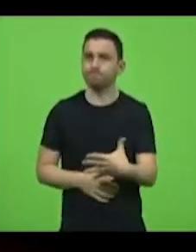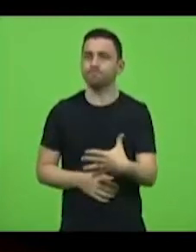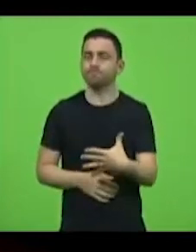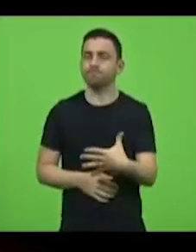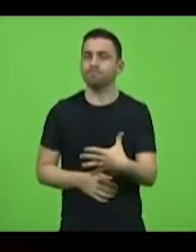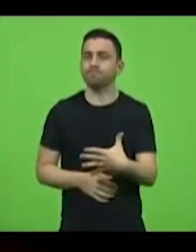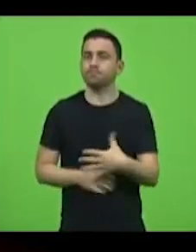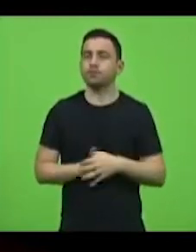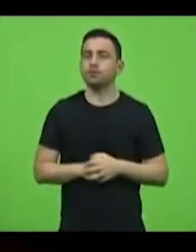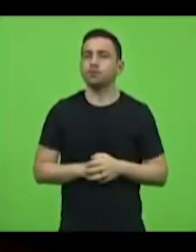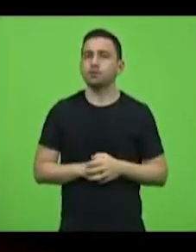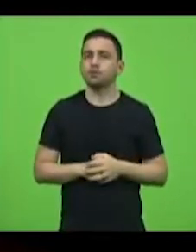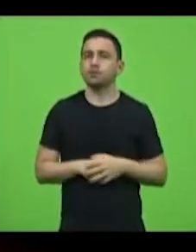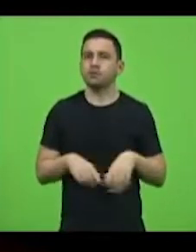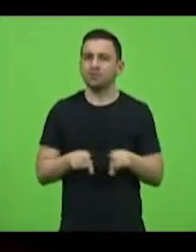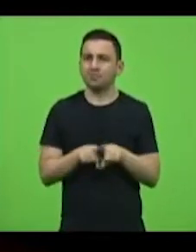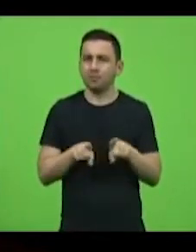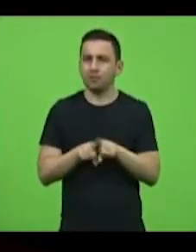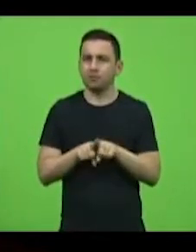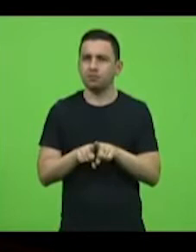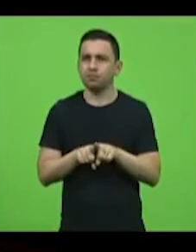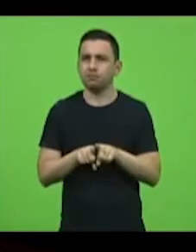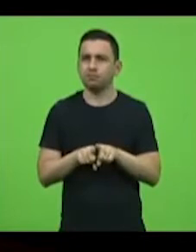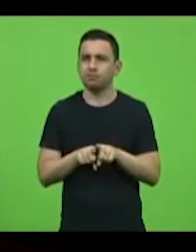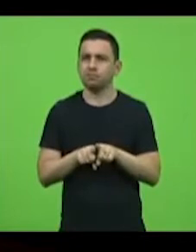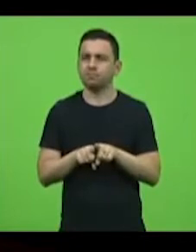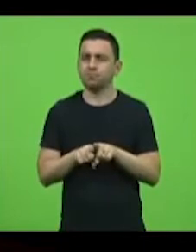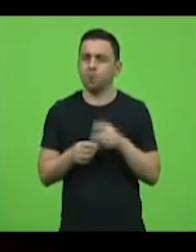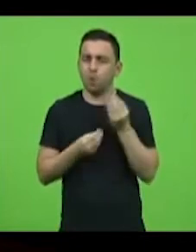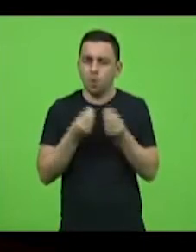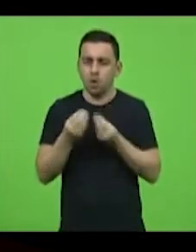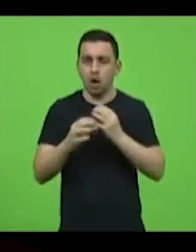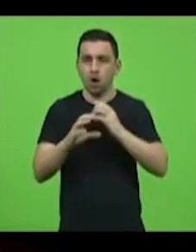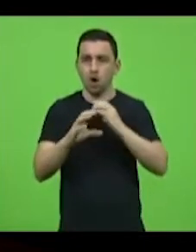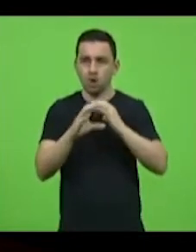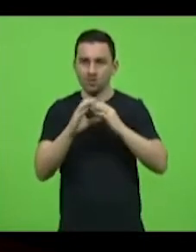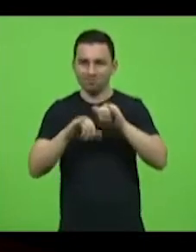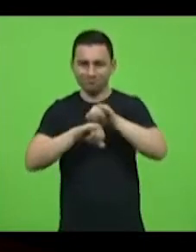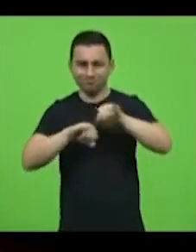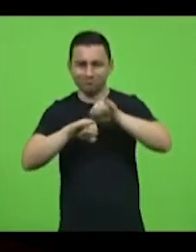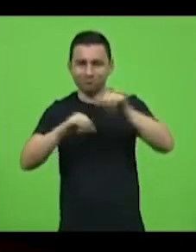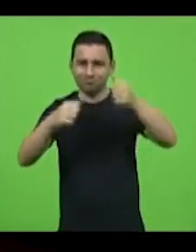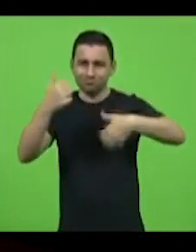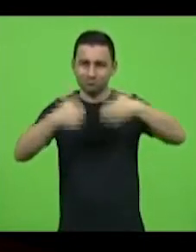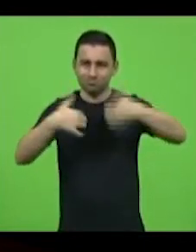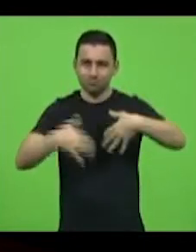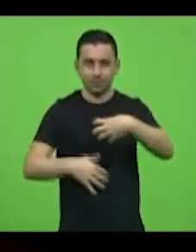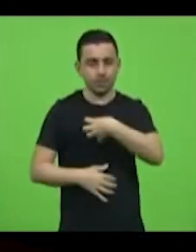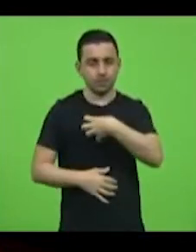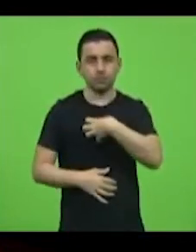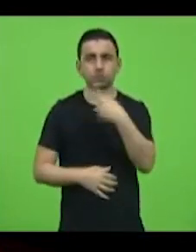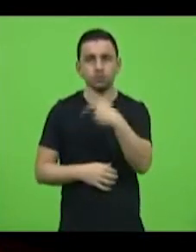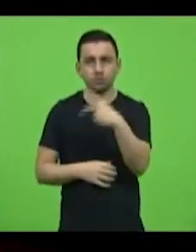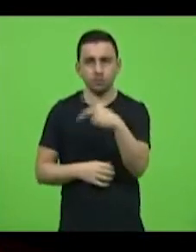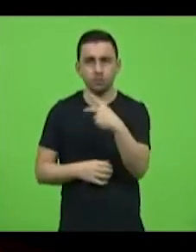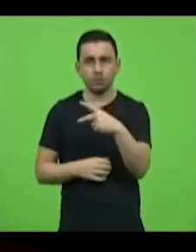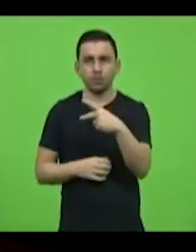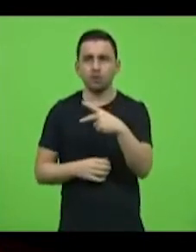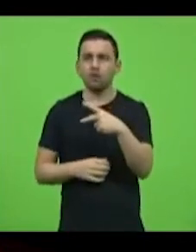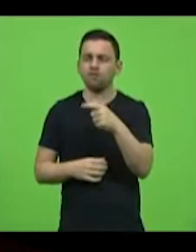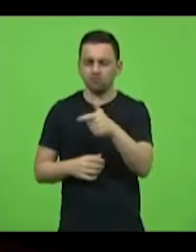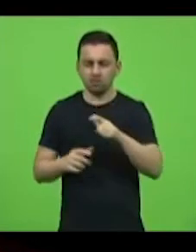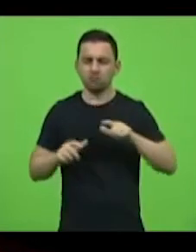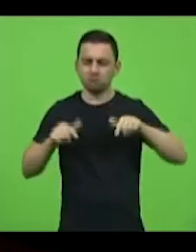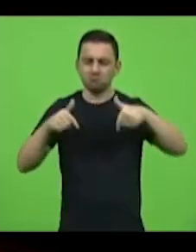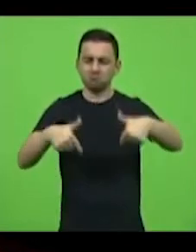pela forma com que o senhor se comunicou hoje, colocando o seu ponto de vista, como um grande líder